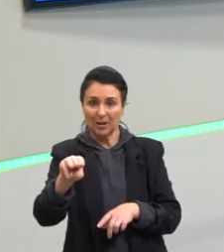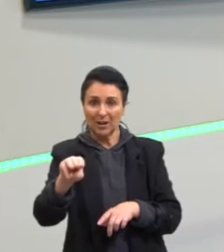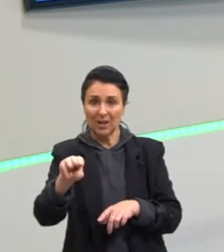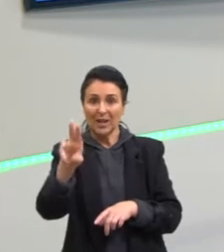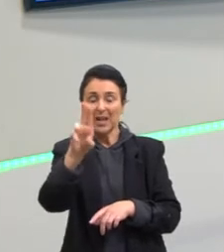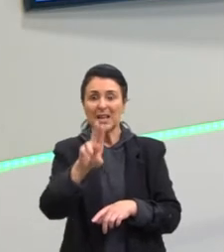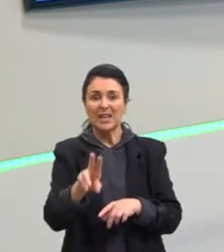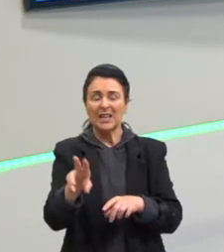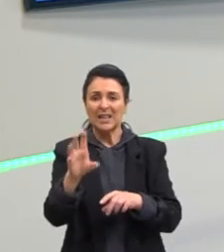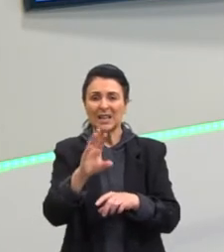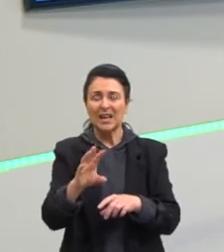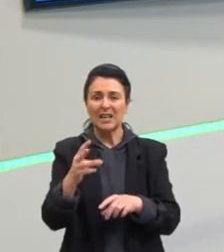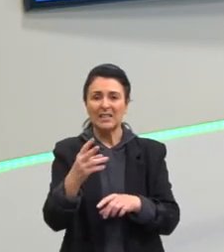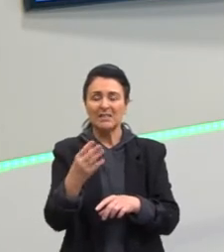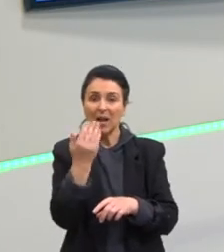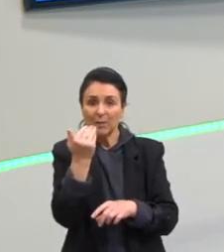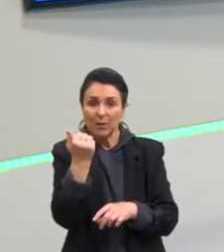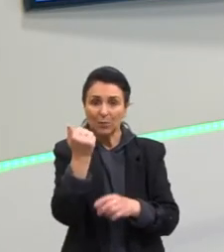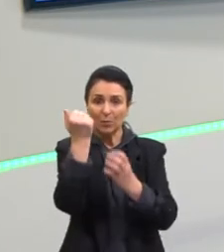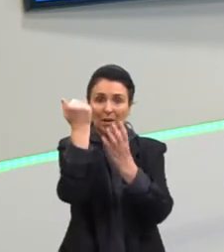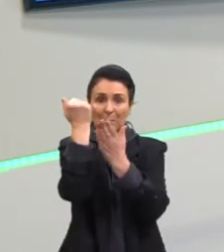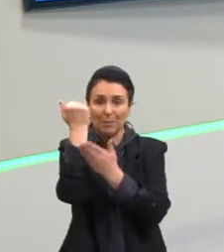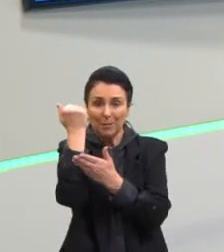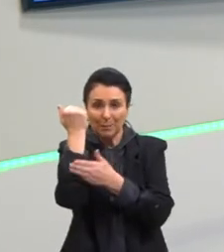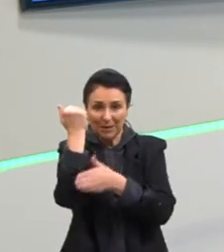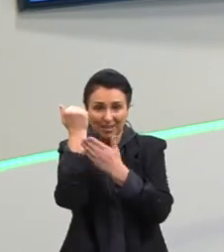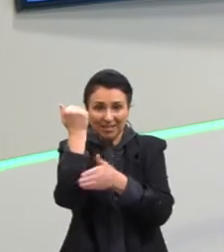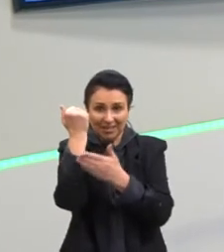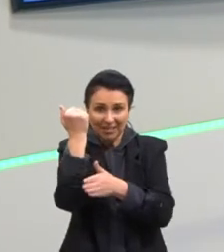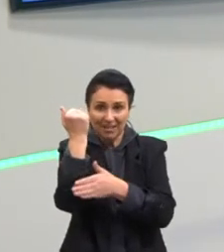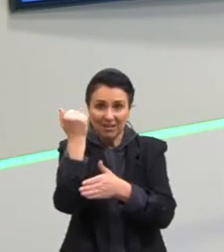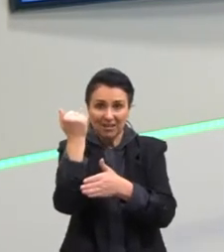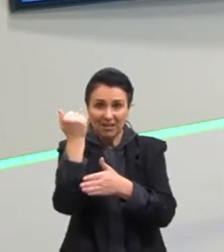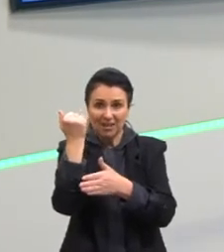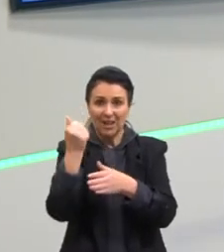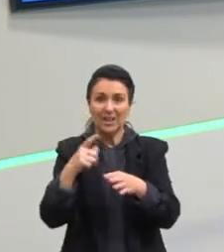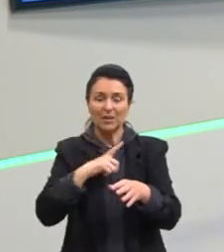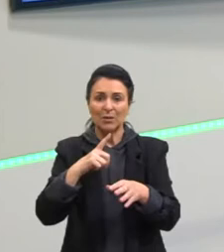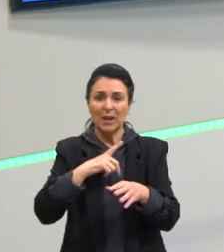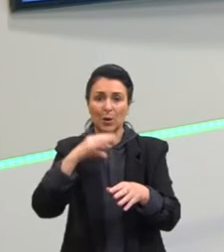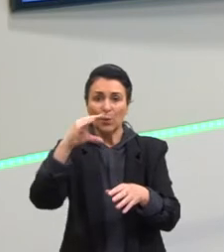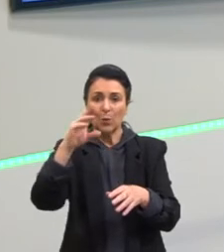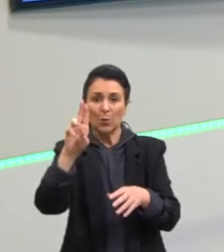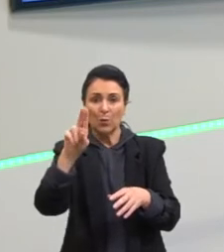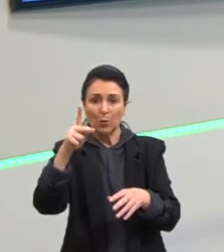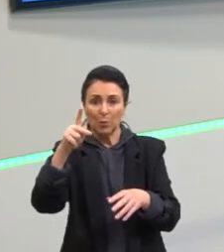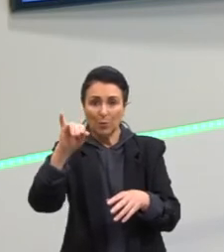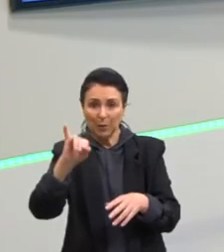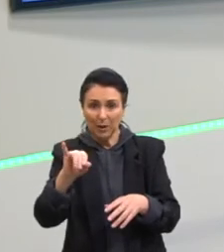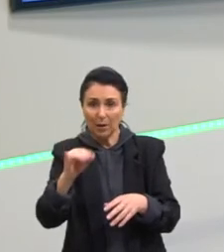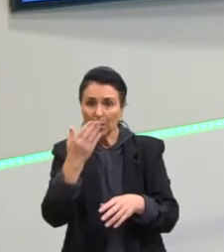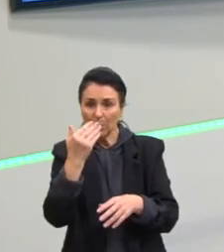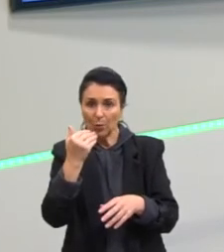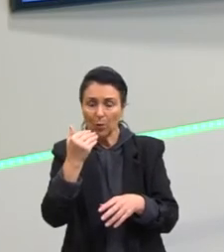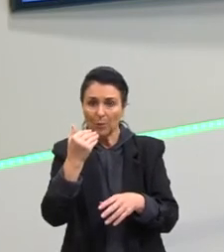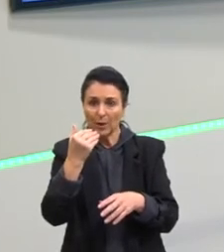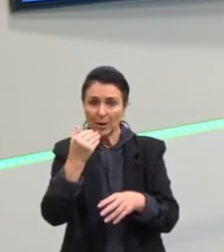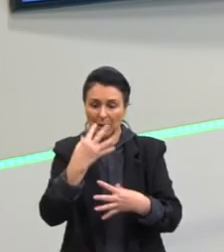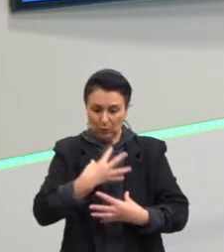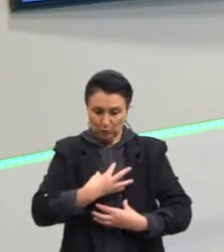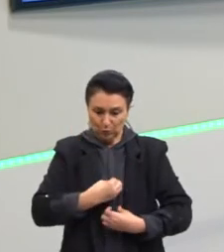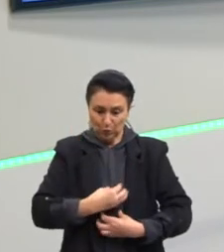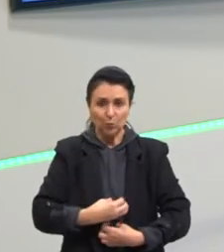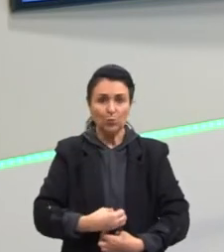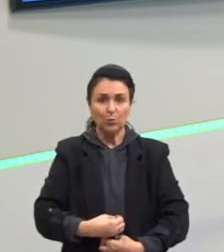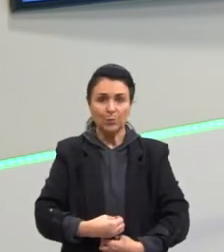protozoário aqui, ele vai auxiliar o cupim a digerir aquela madeira que ele se alimenta. Se não fosse